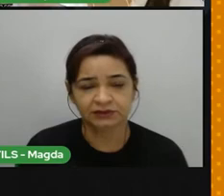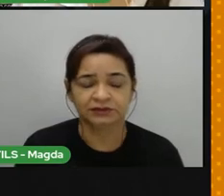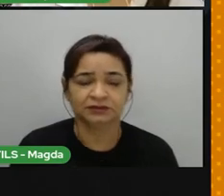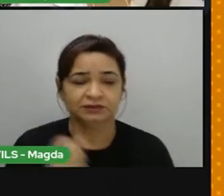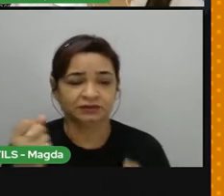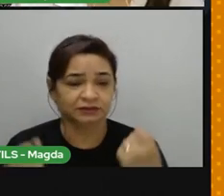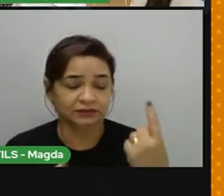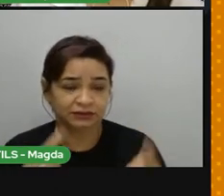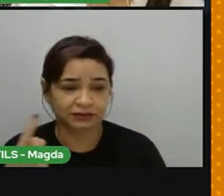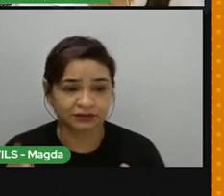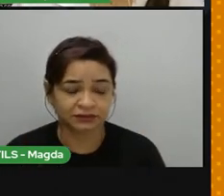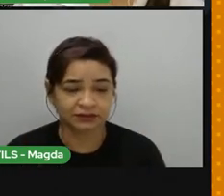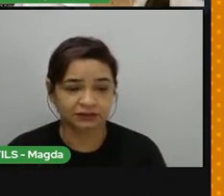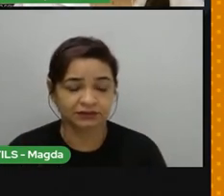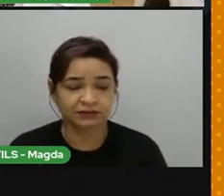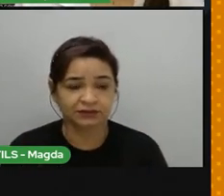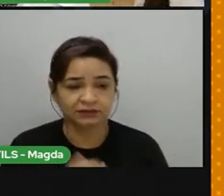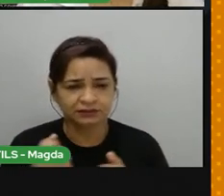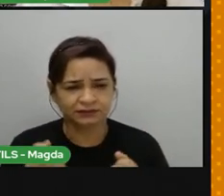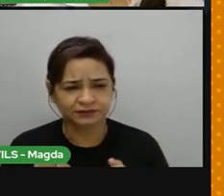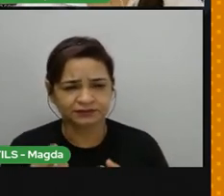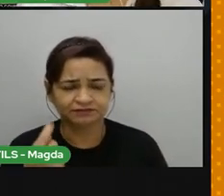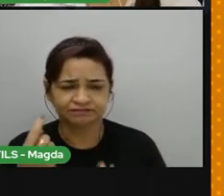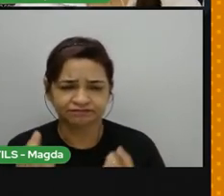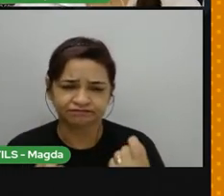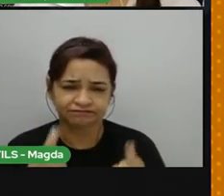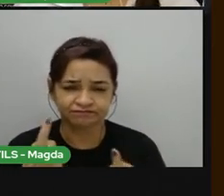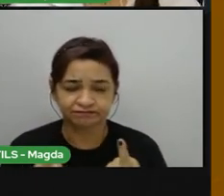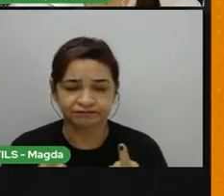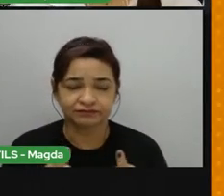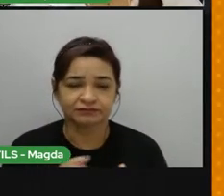tempo. Agora, vamos aprofundar só mais um pouquinho sobre ele.